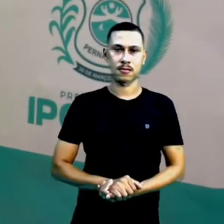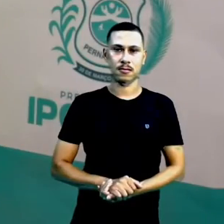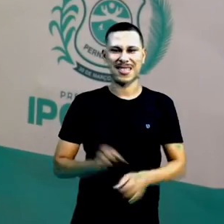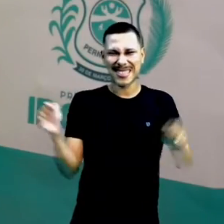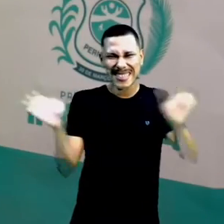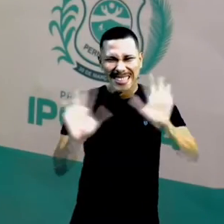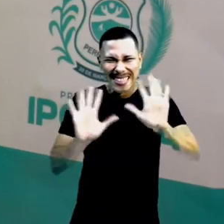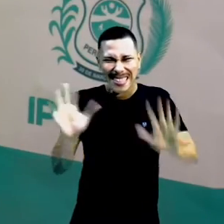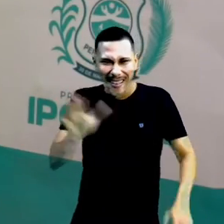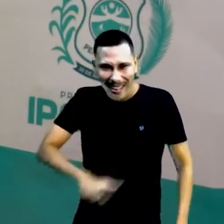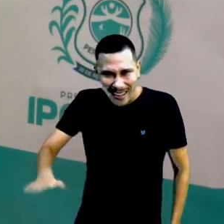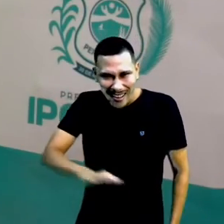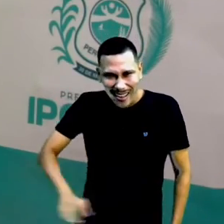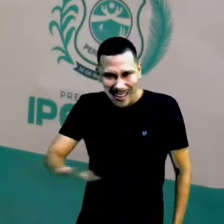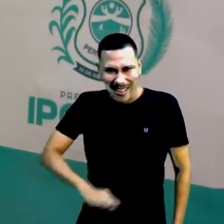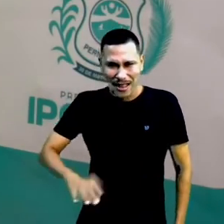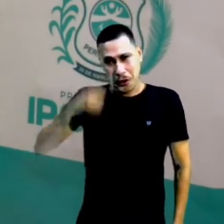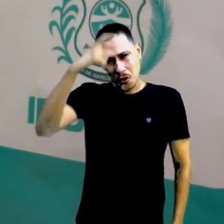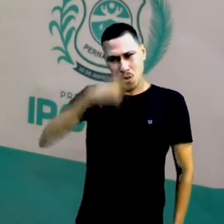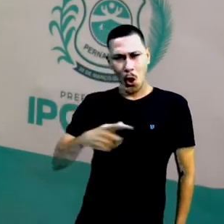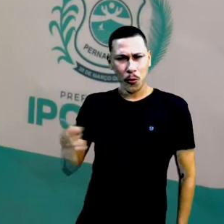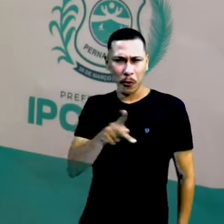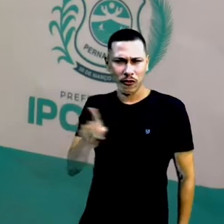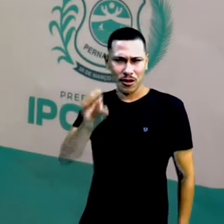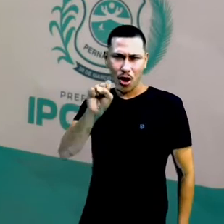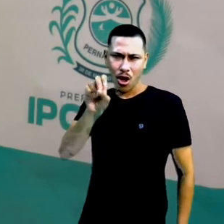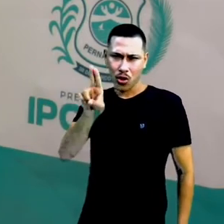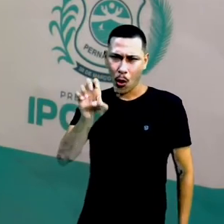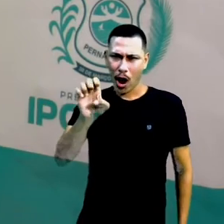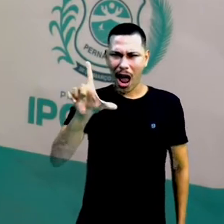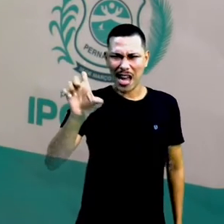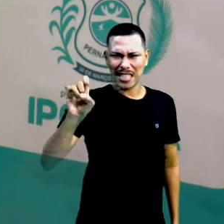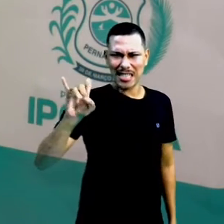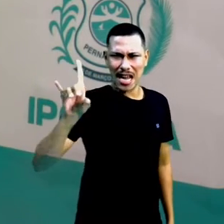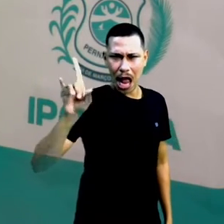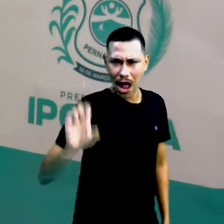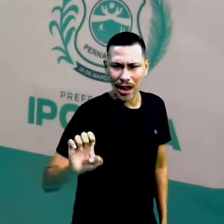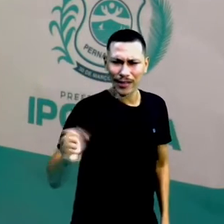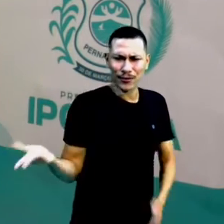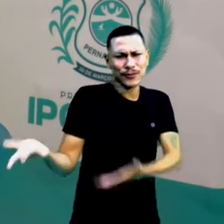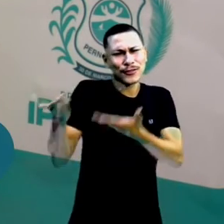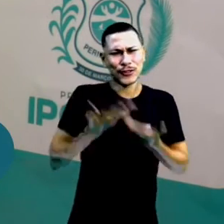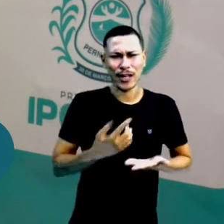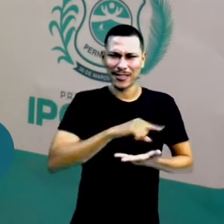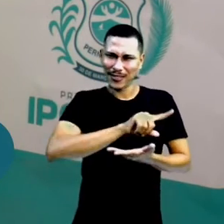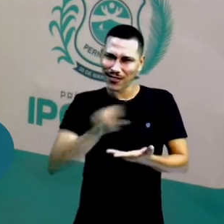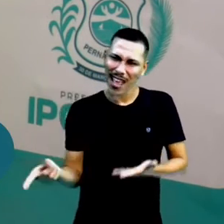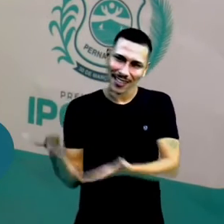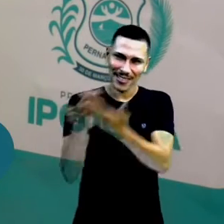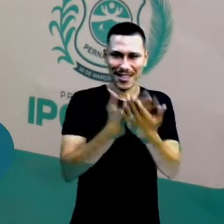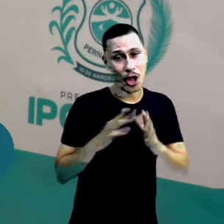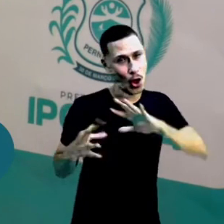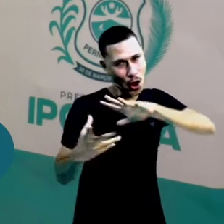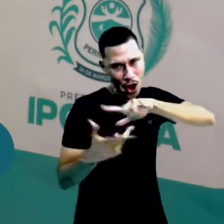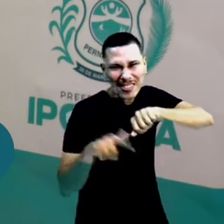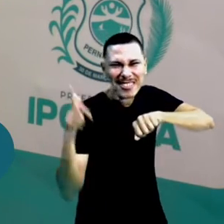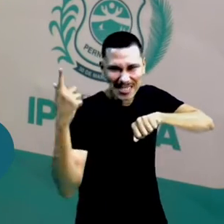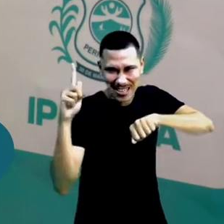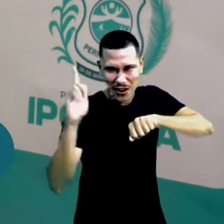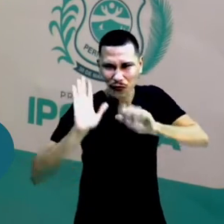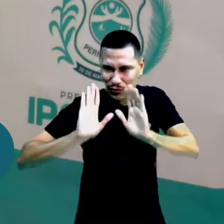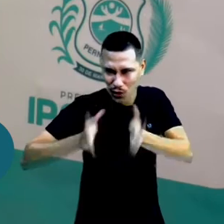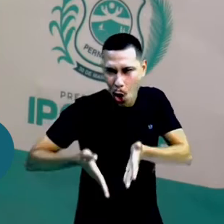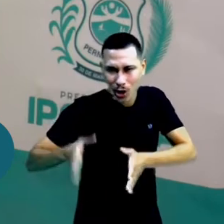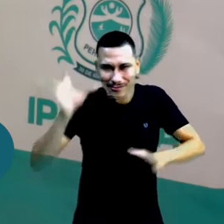Olá, crianças! Sou a professora Sueleide Severo e convido vocês para a nossa aula de geografia.